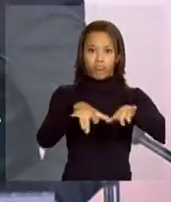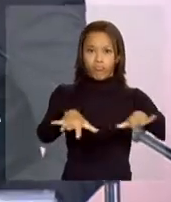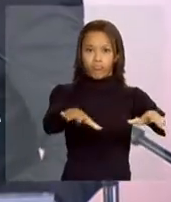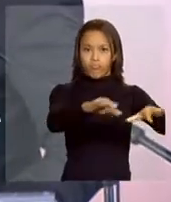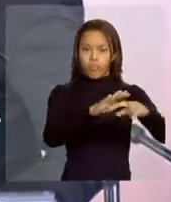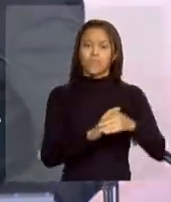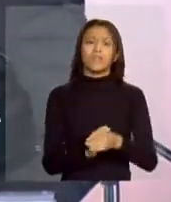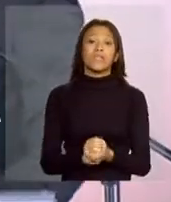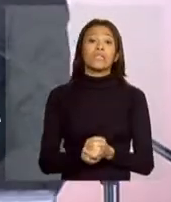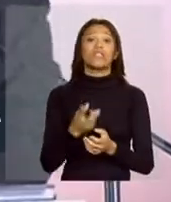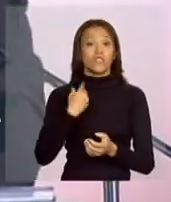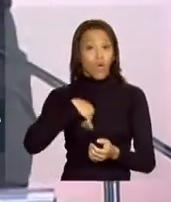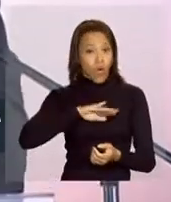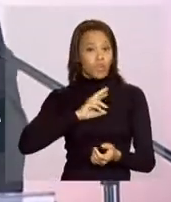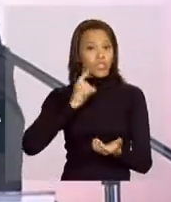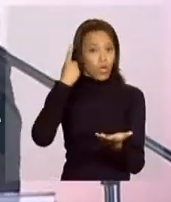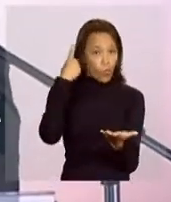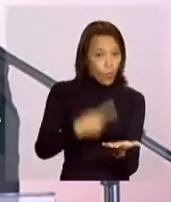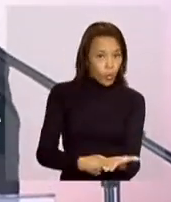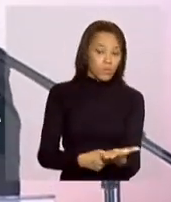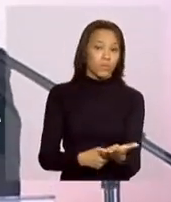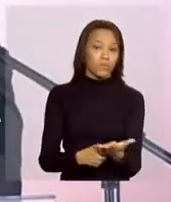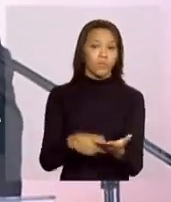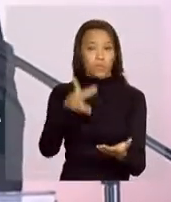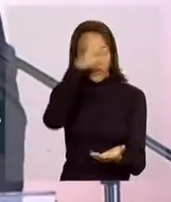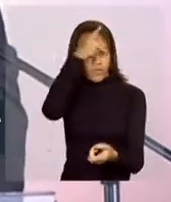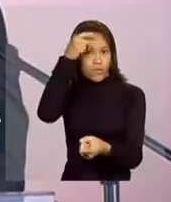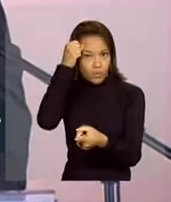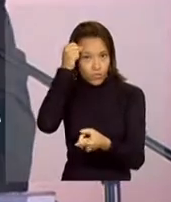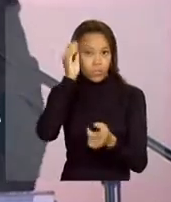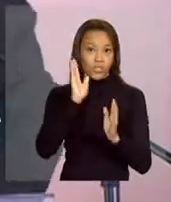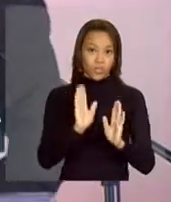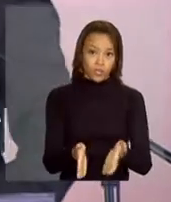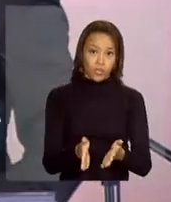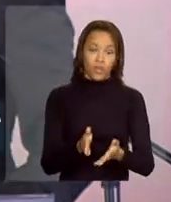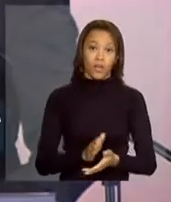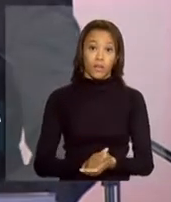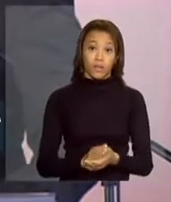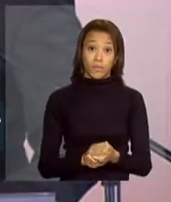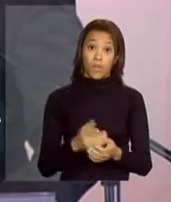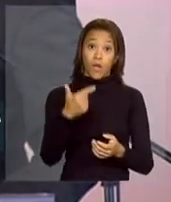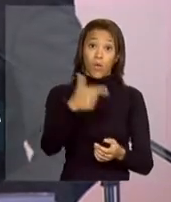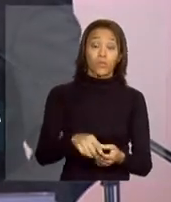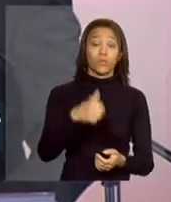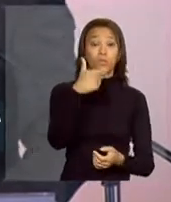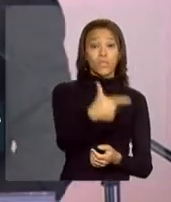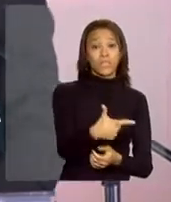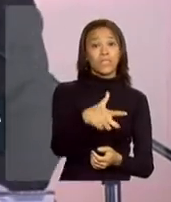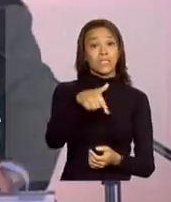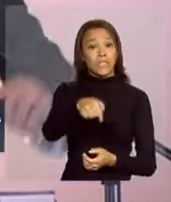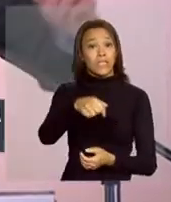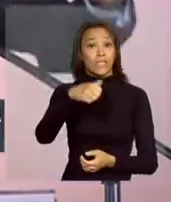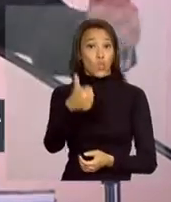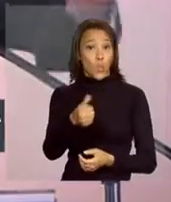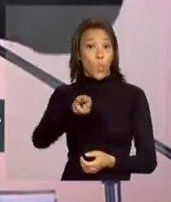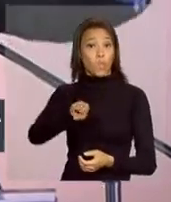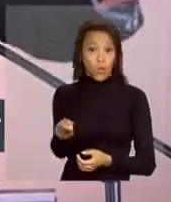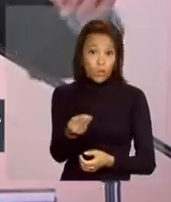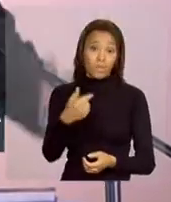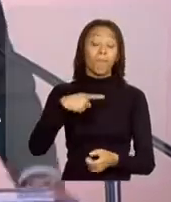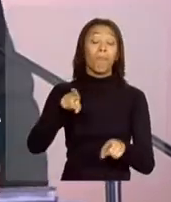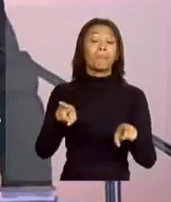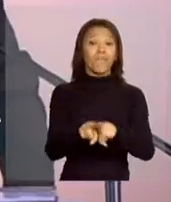reais que estamos firmando com a prefeitura. Zavuvuz, são mais 271 milhões para também